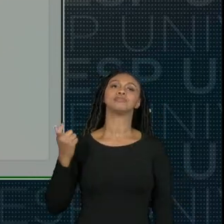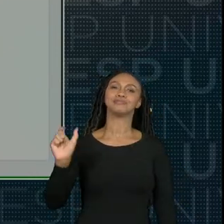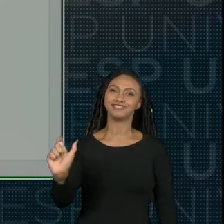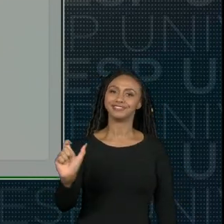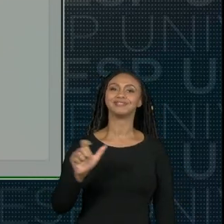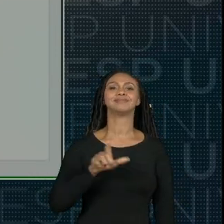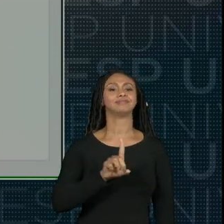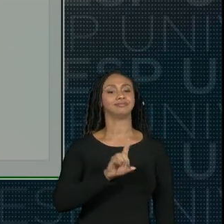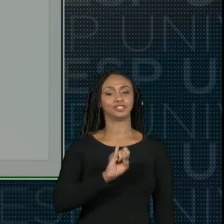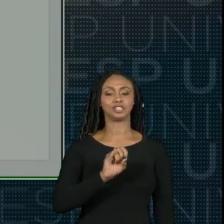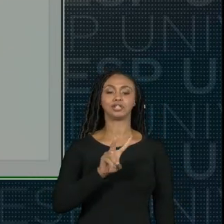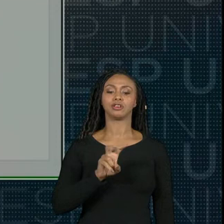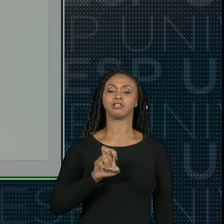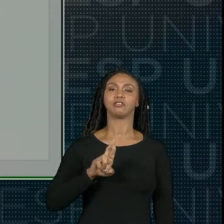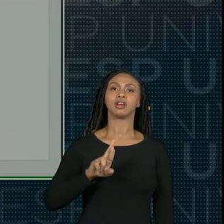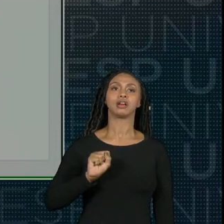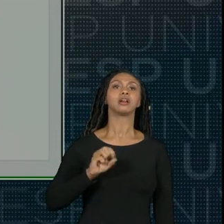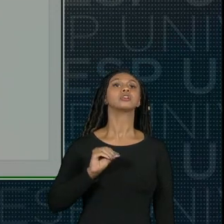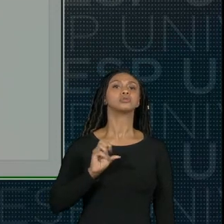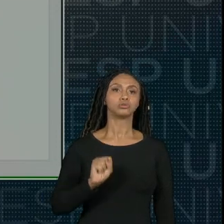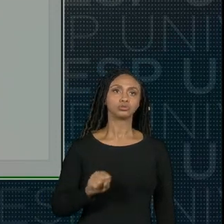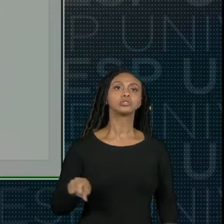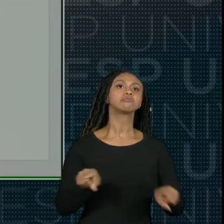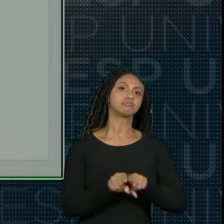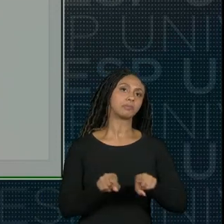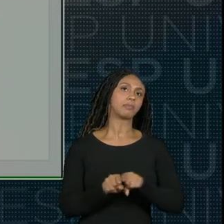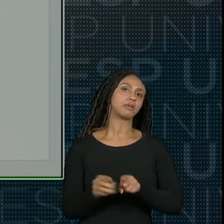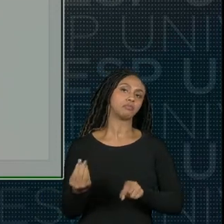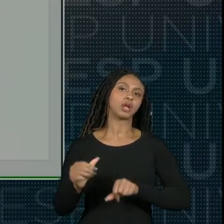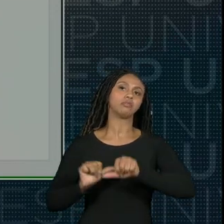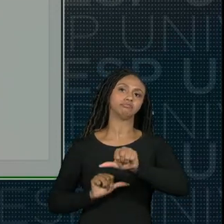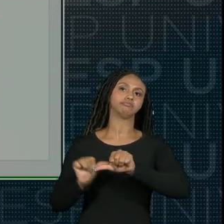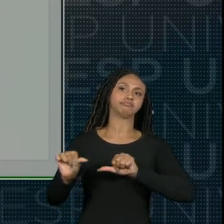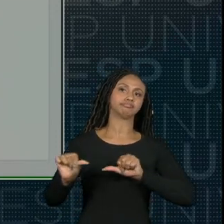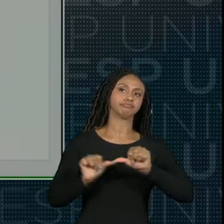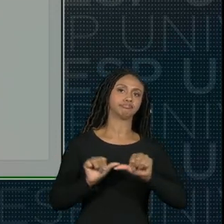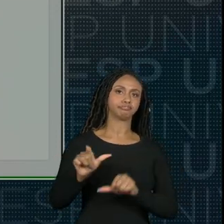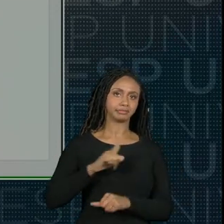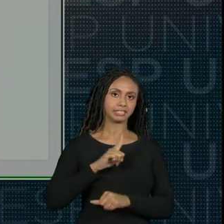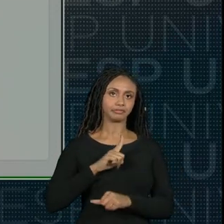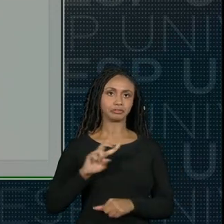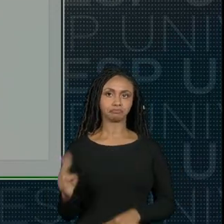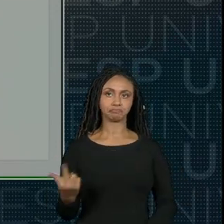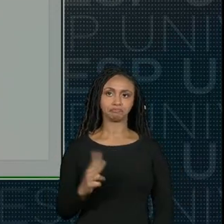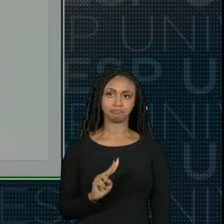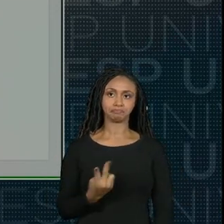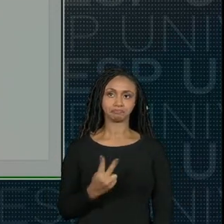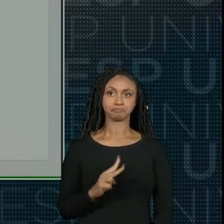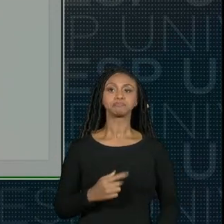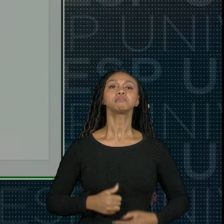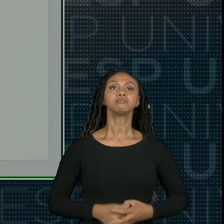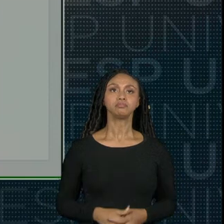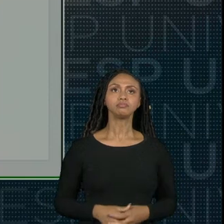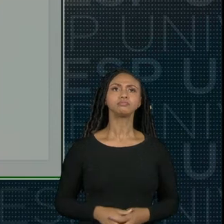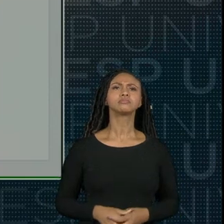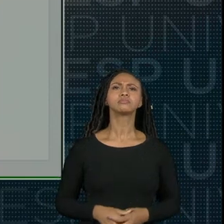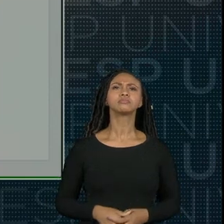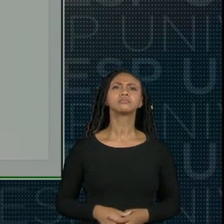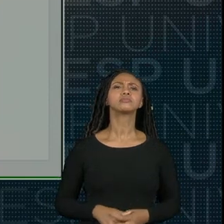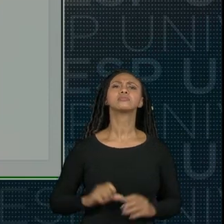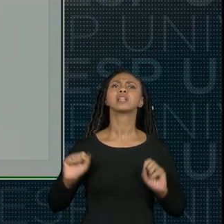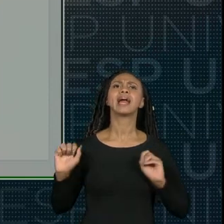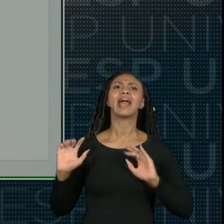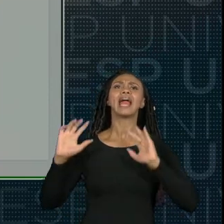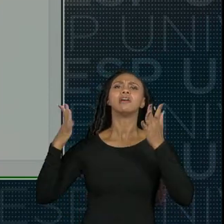realizou alguns cursos presencialmente e alguns na modalidade remota. Descrição do evento o aluno